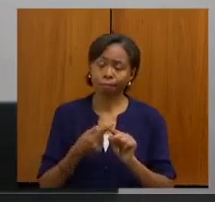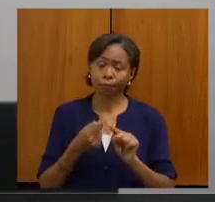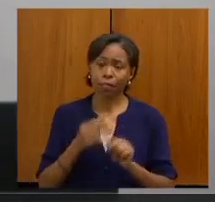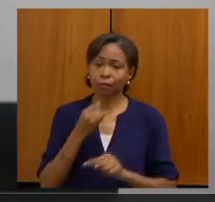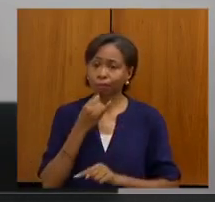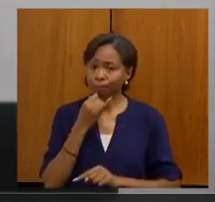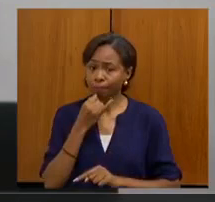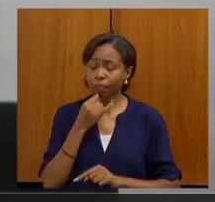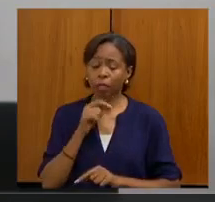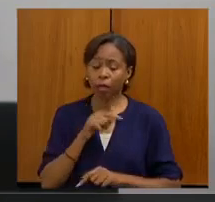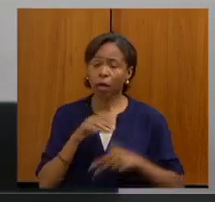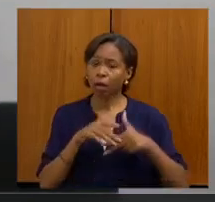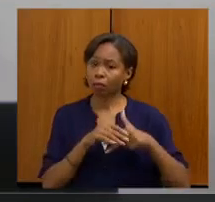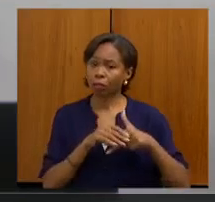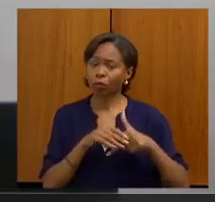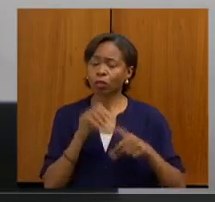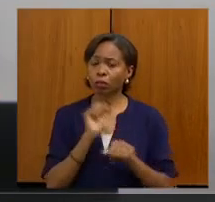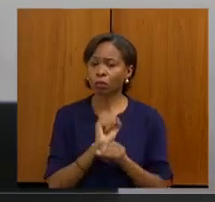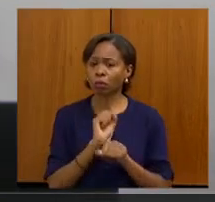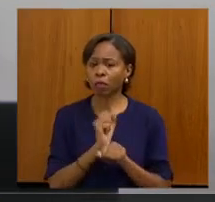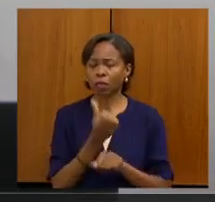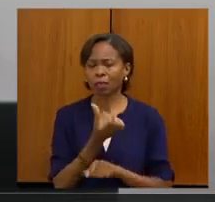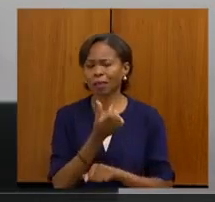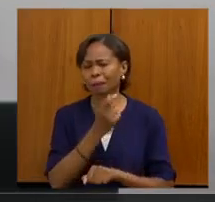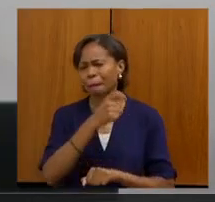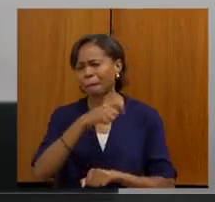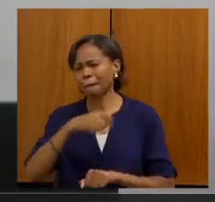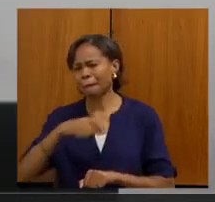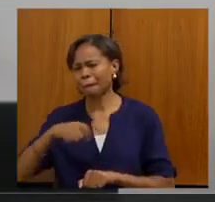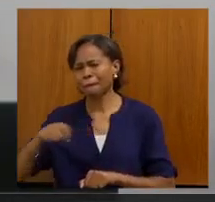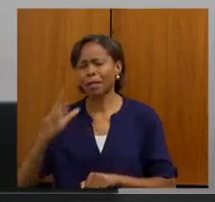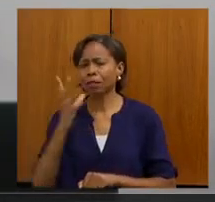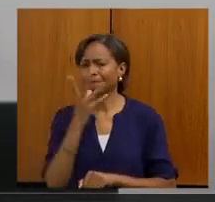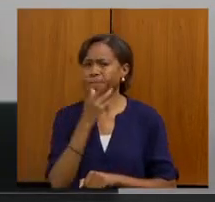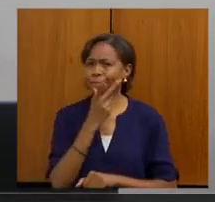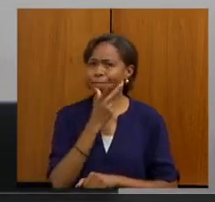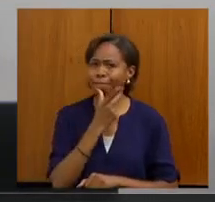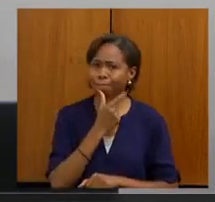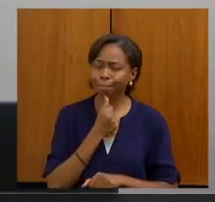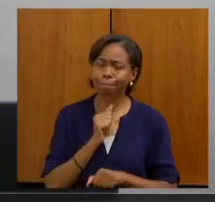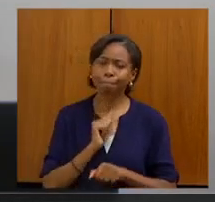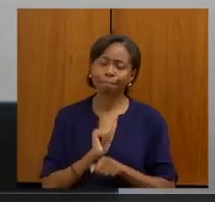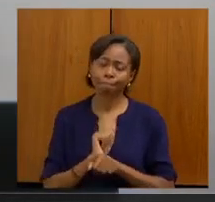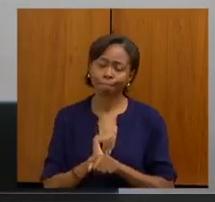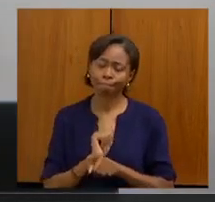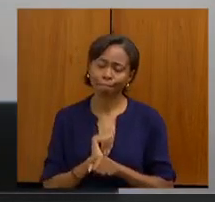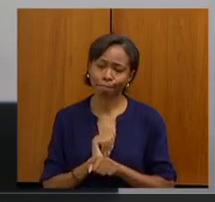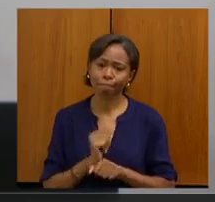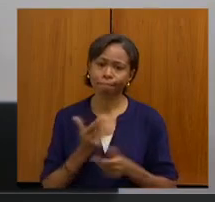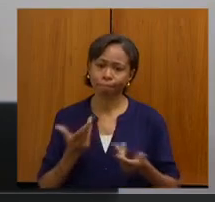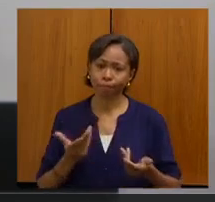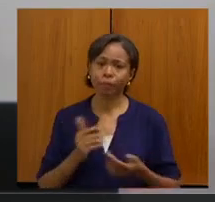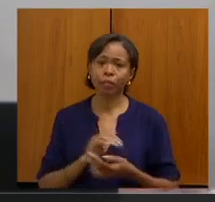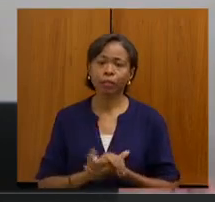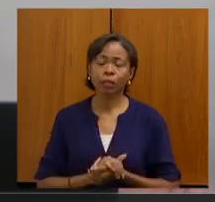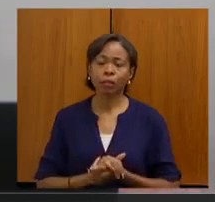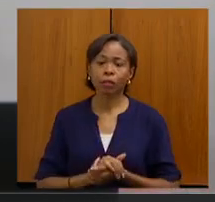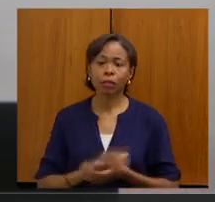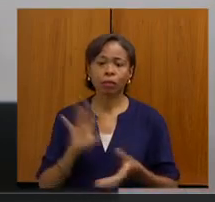esperam por muitos, muitos meses. Eu tenho visto isso com muita frequência. Eu acho que foi isso